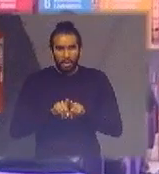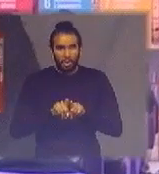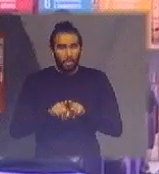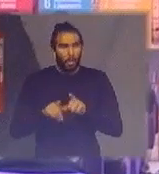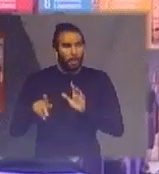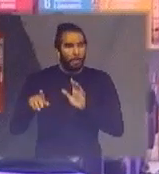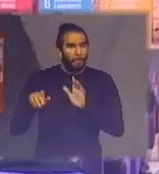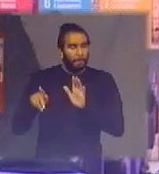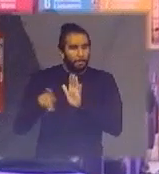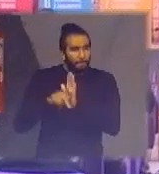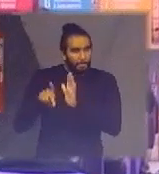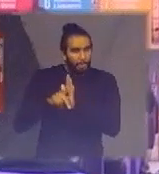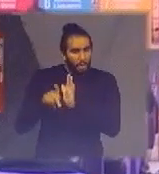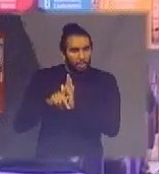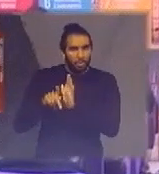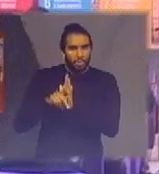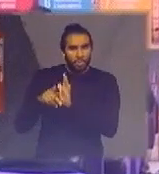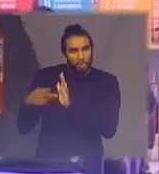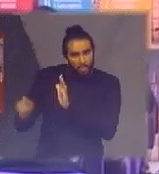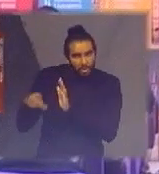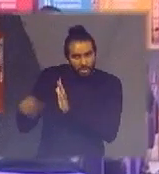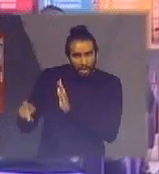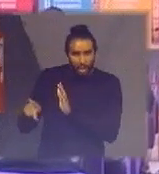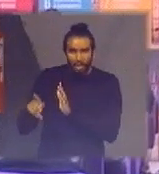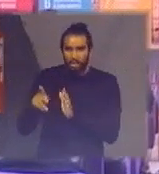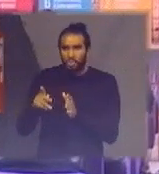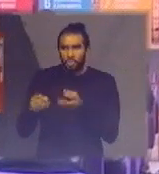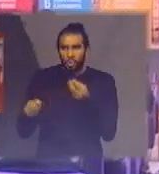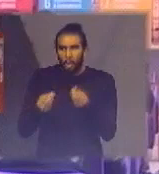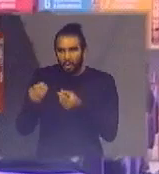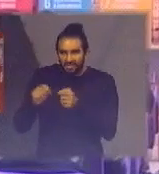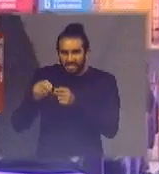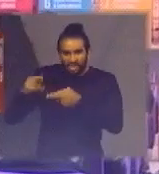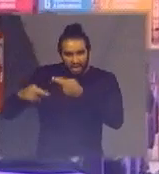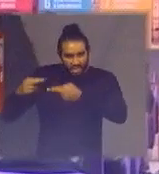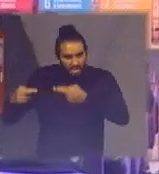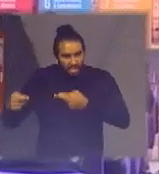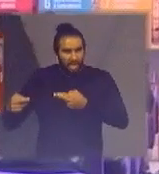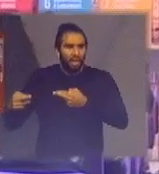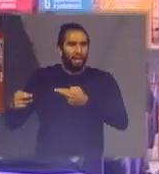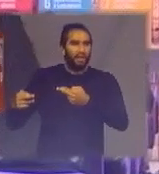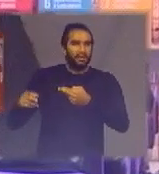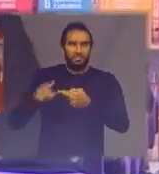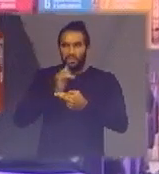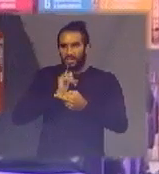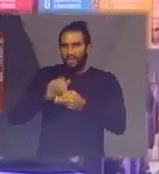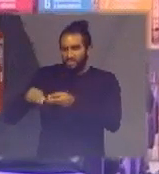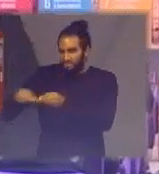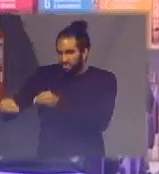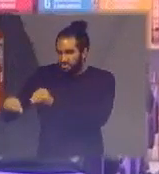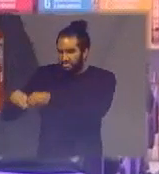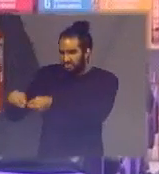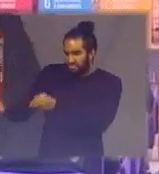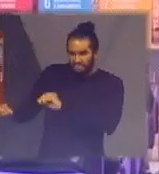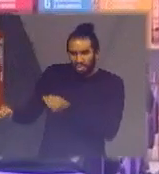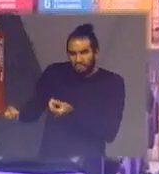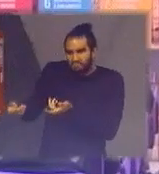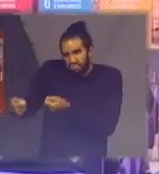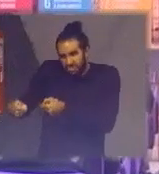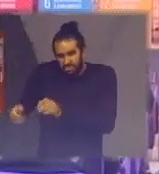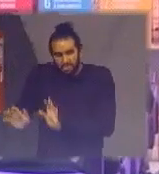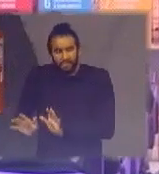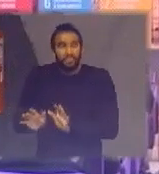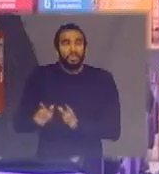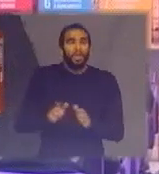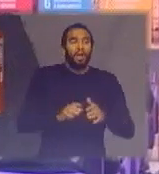que vão fazer a reciclagem de cada tipo de material ou uma desmontagem mais precisa a